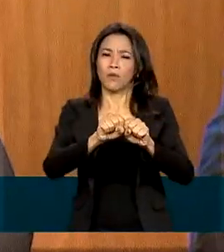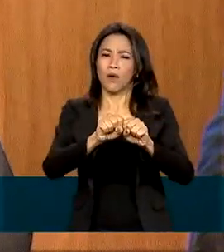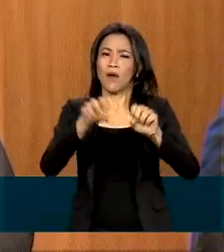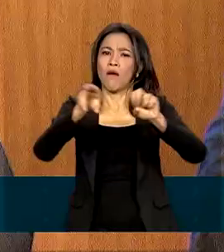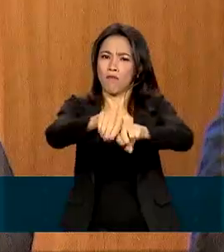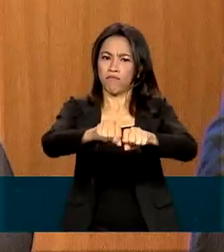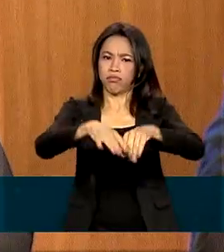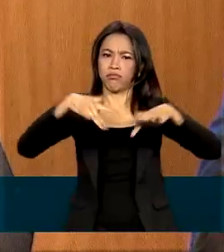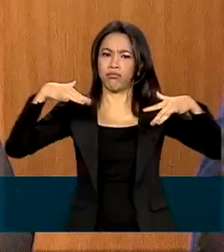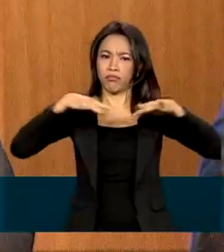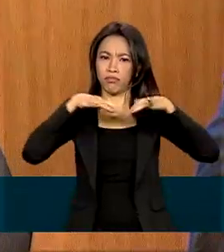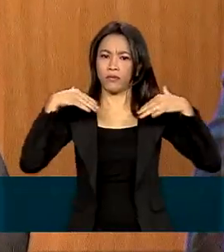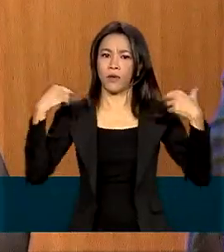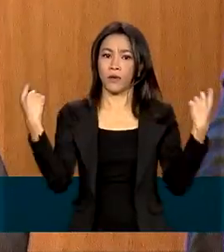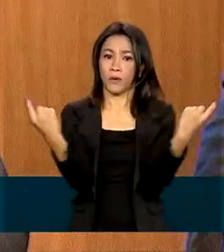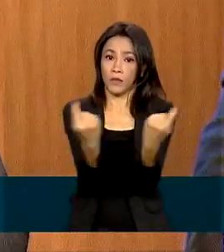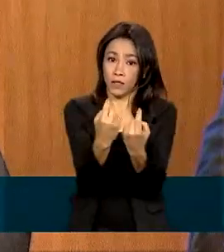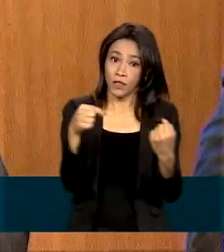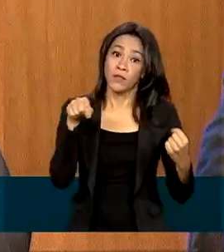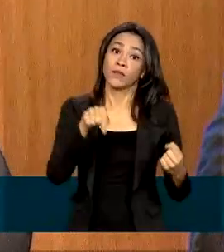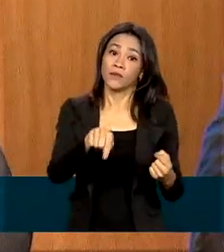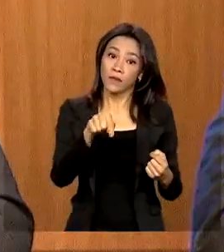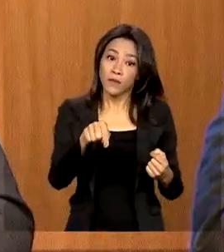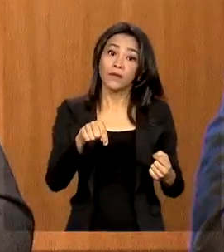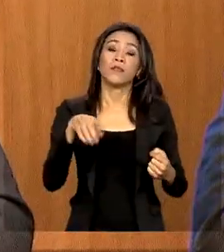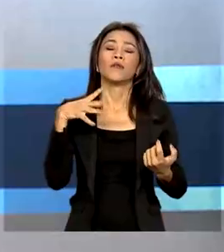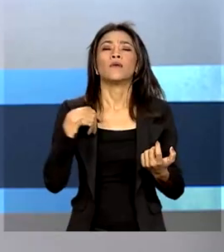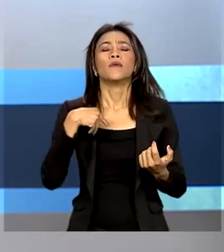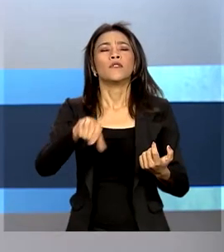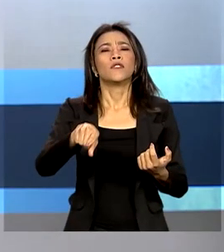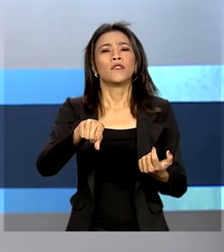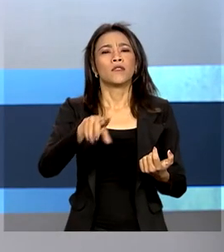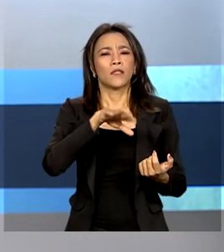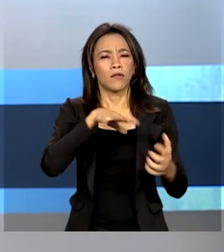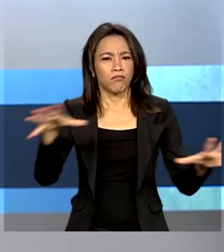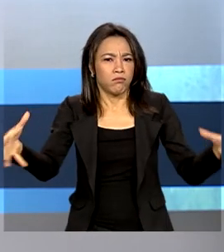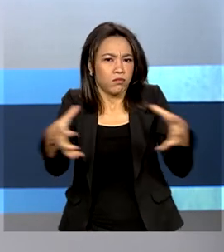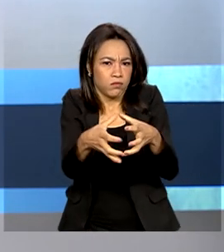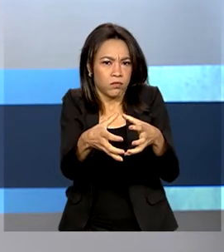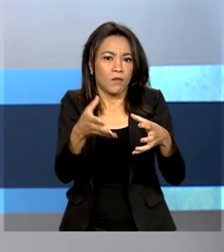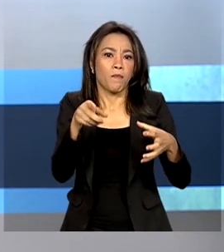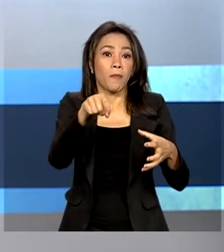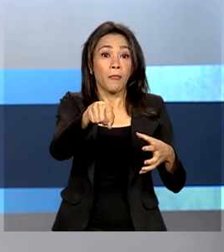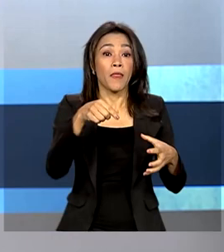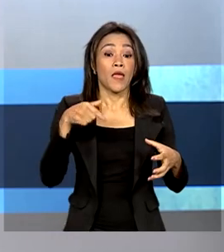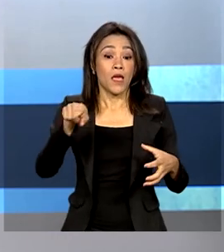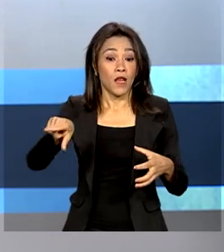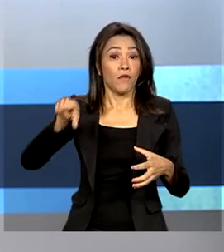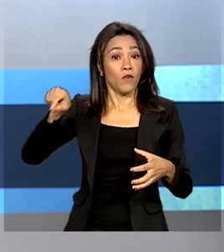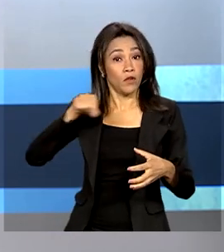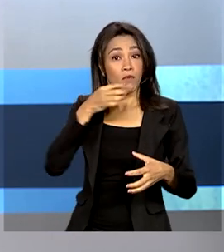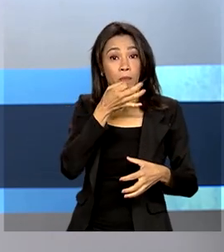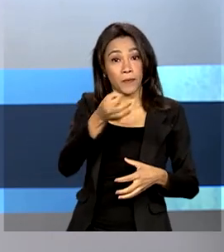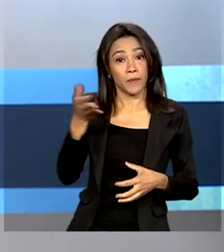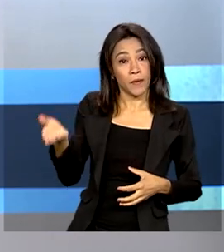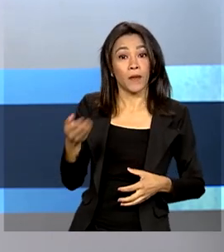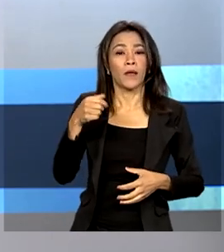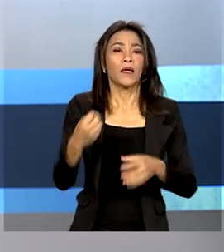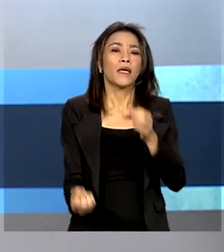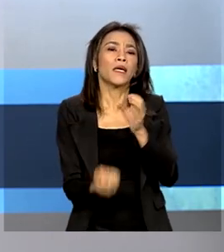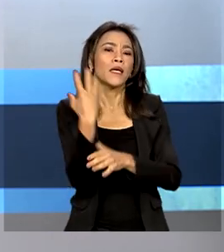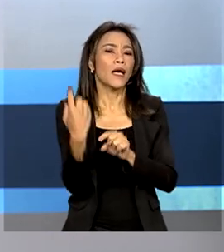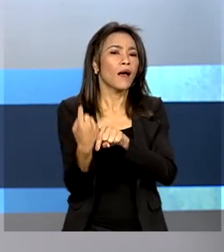representantes dos países que compõem o banco. Goldfai foi indicado pelo ministro da Economia, Paulo Guedes. Criado em